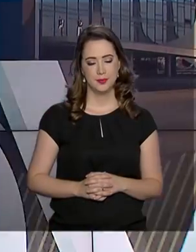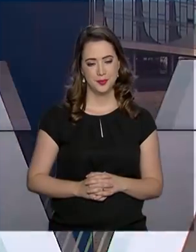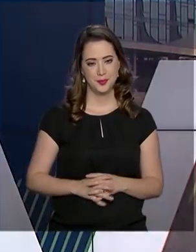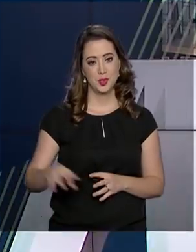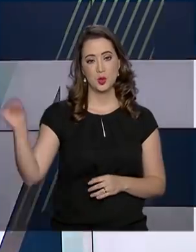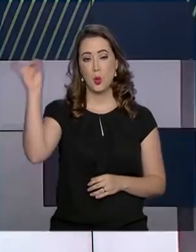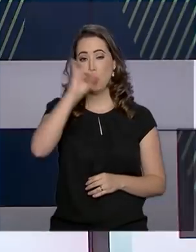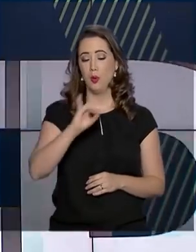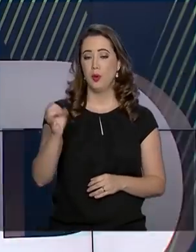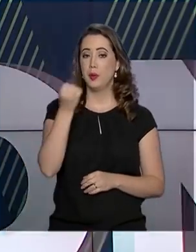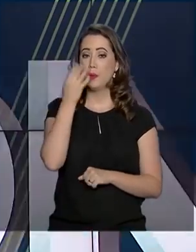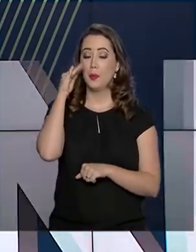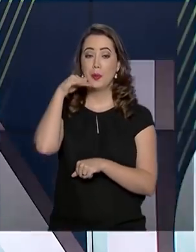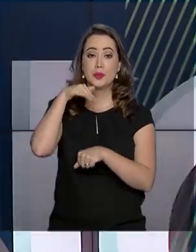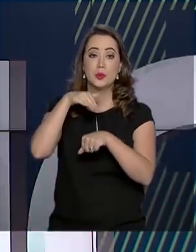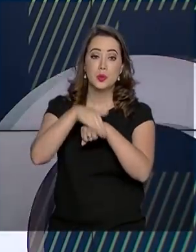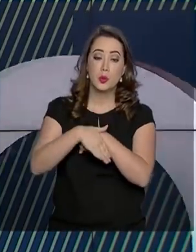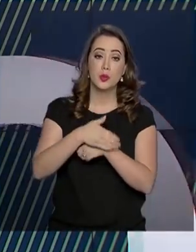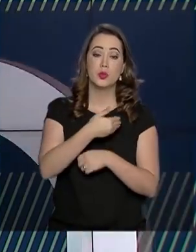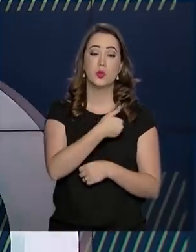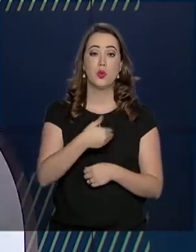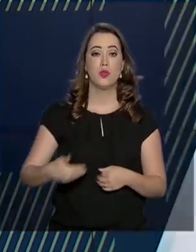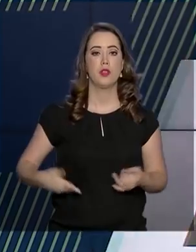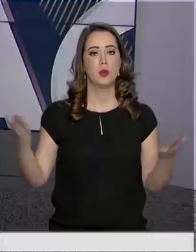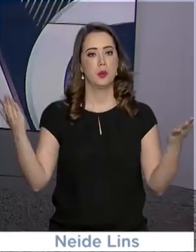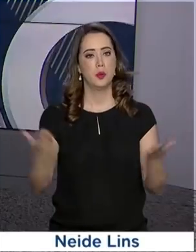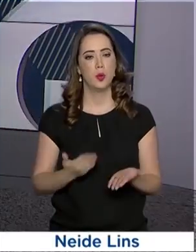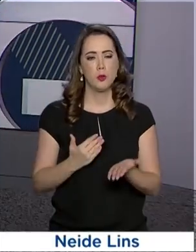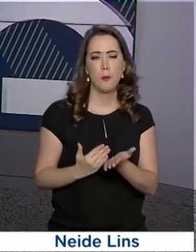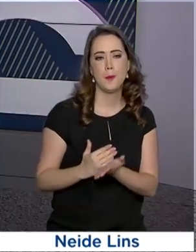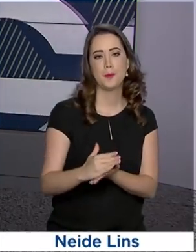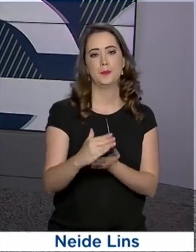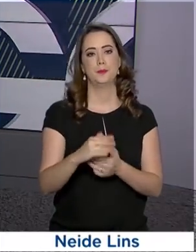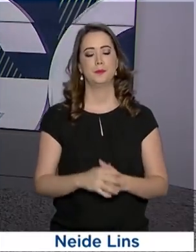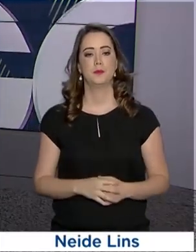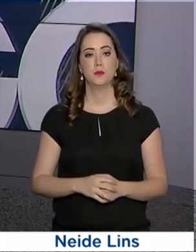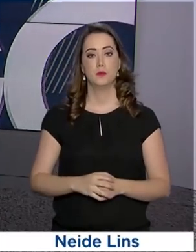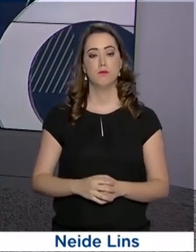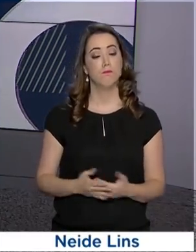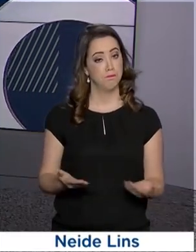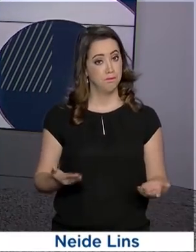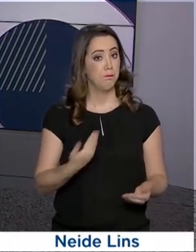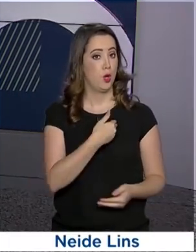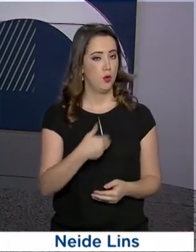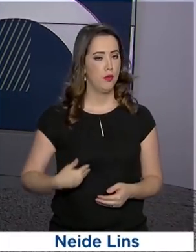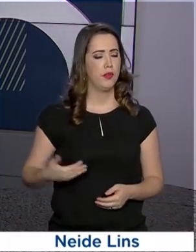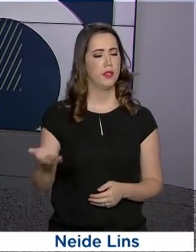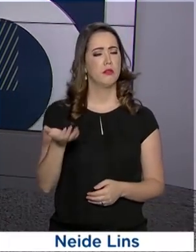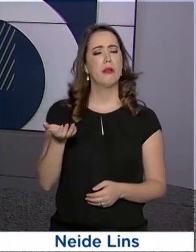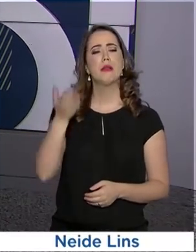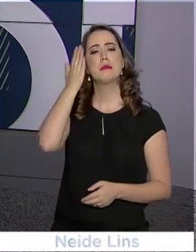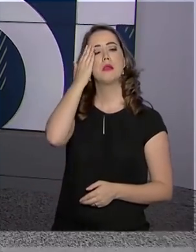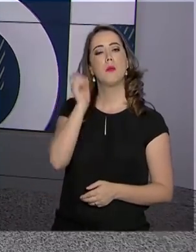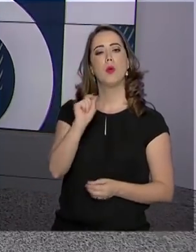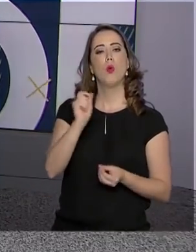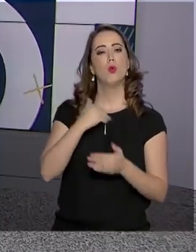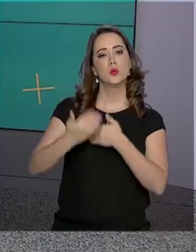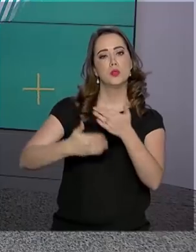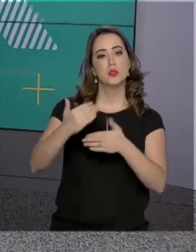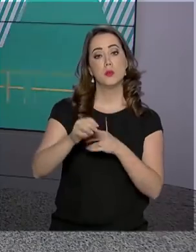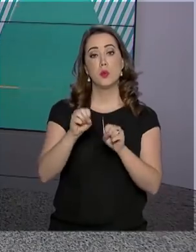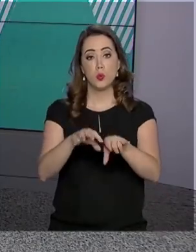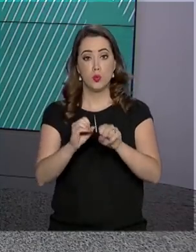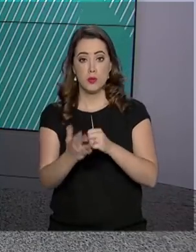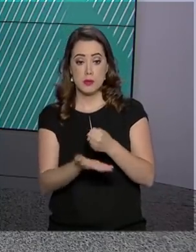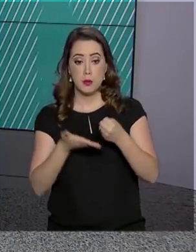Olá, boa noite. O governo agora está no ar. O governo quer saber como está o desempenho da educação básica no